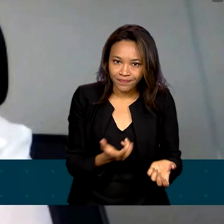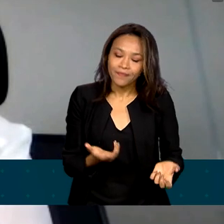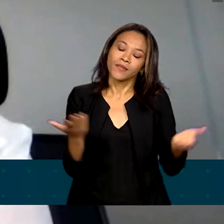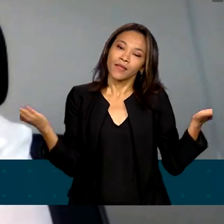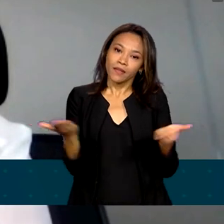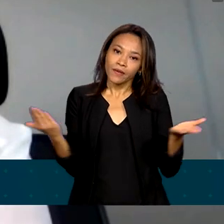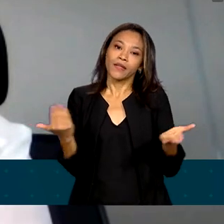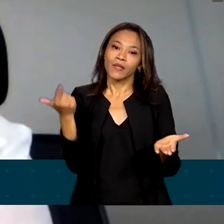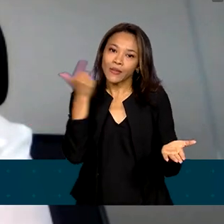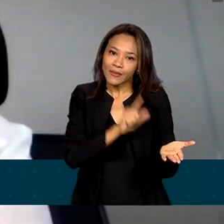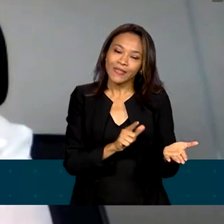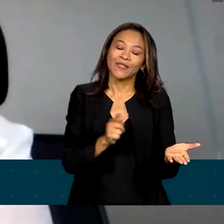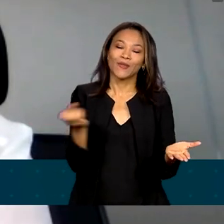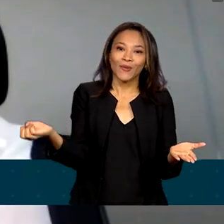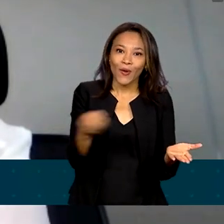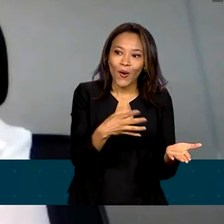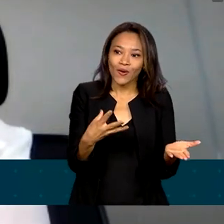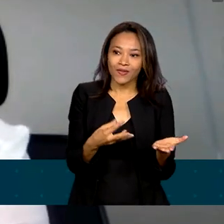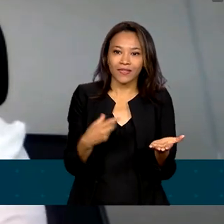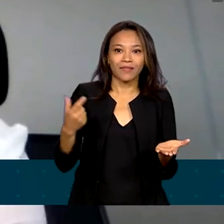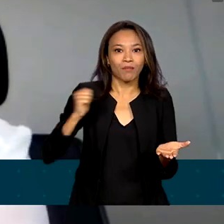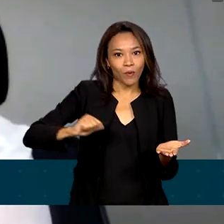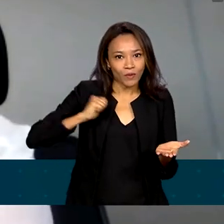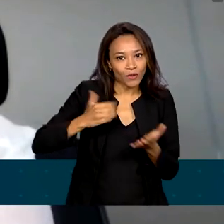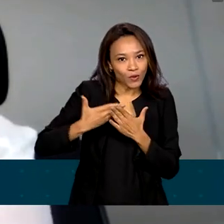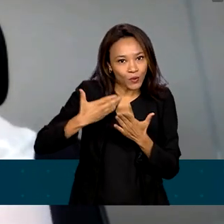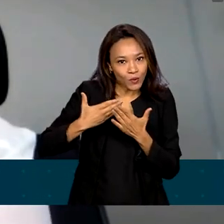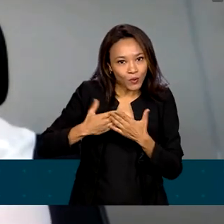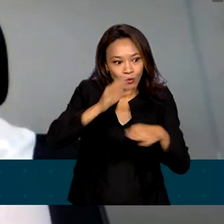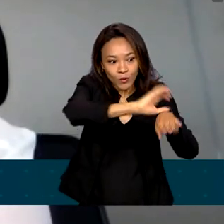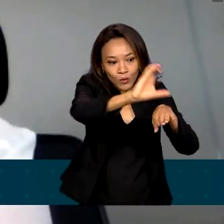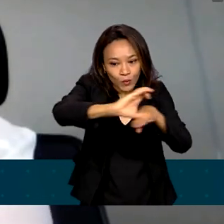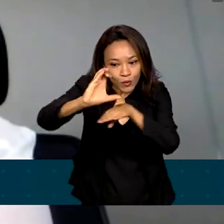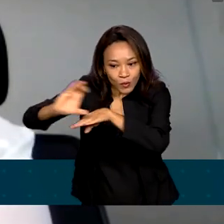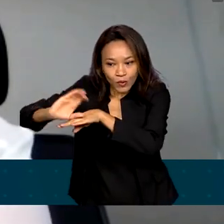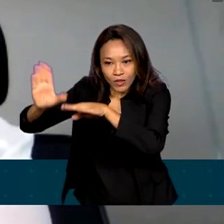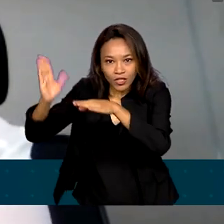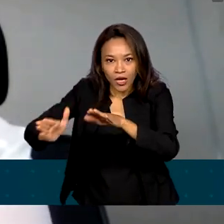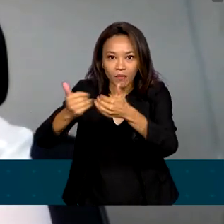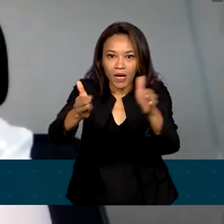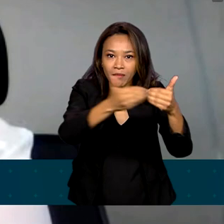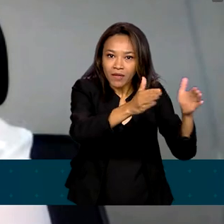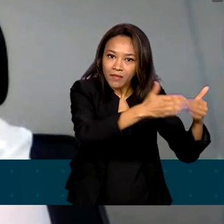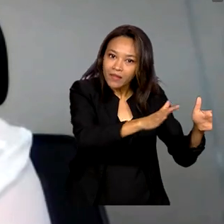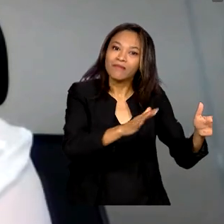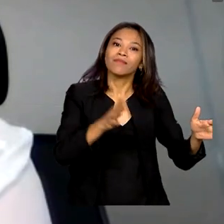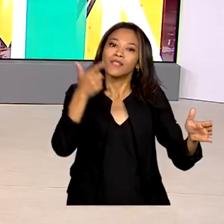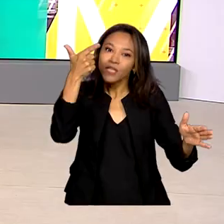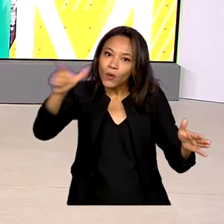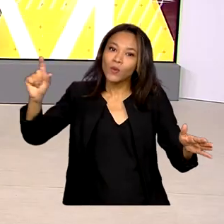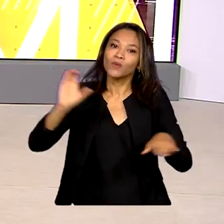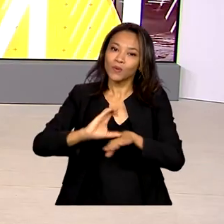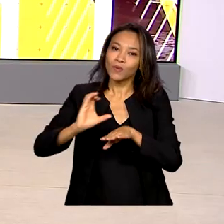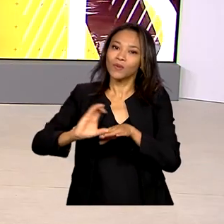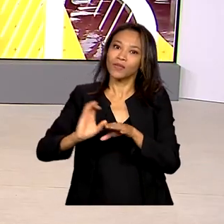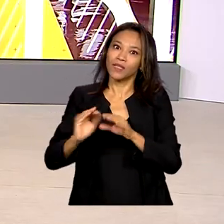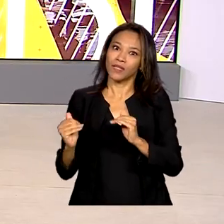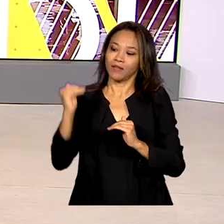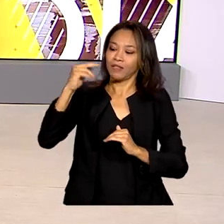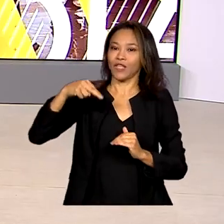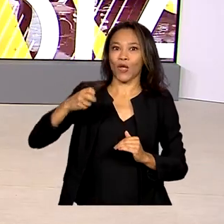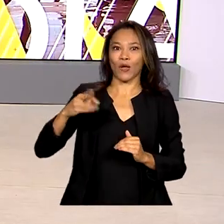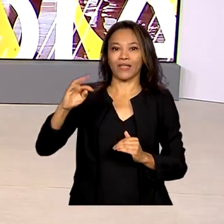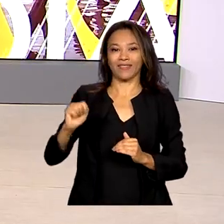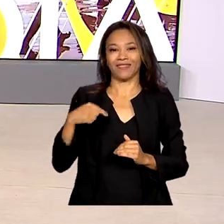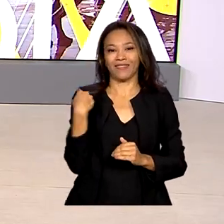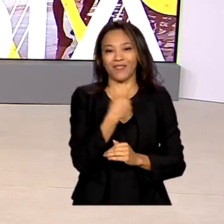conceder bolsas novas para os cursos que iniciaram e também para aqueles cursos que subiram de nota. A gente